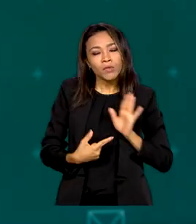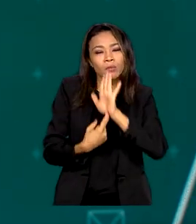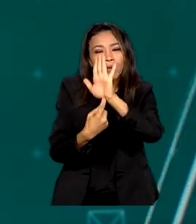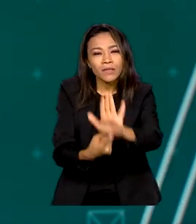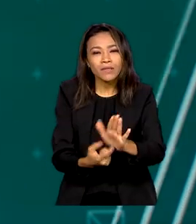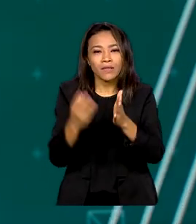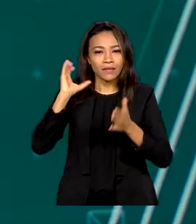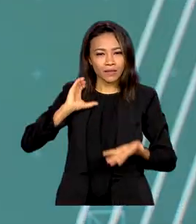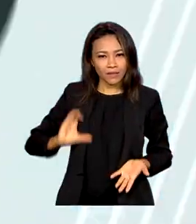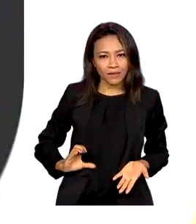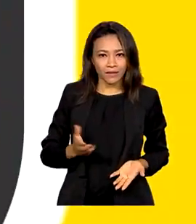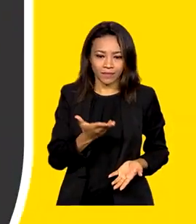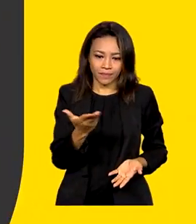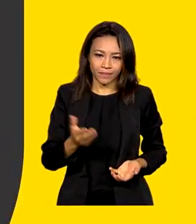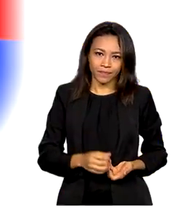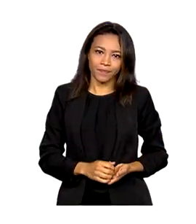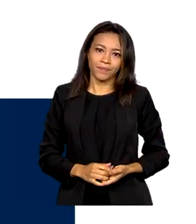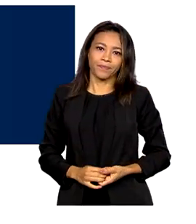cidadania.